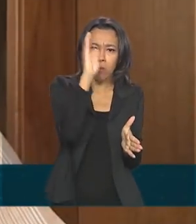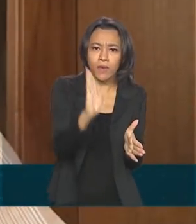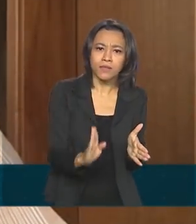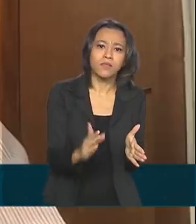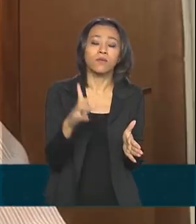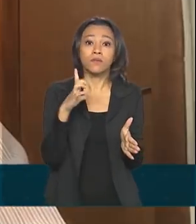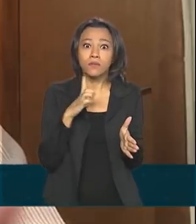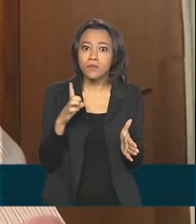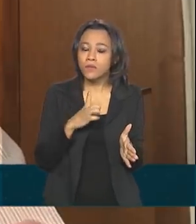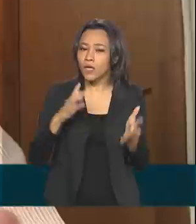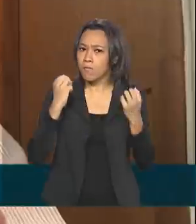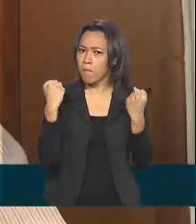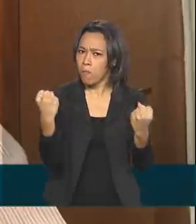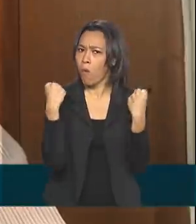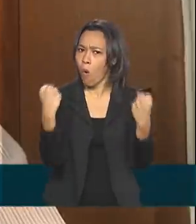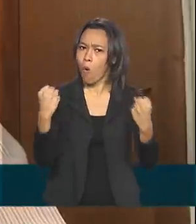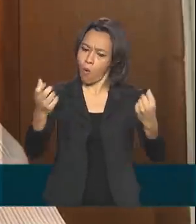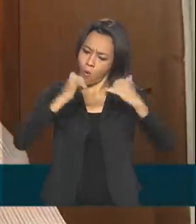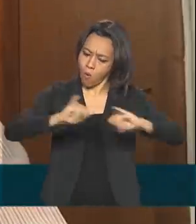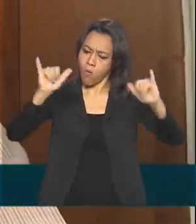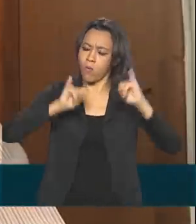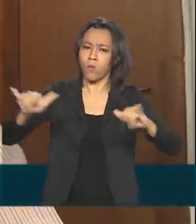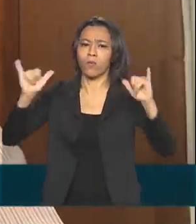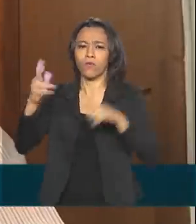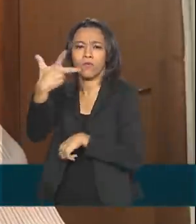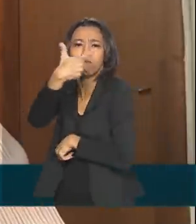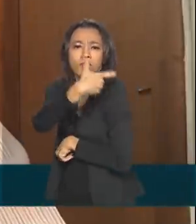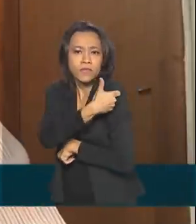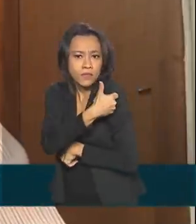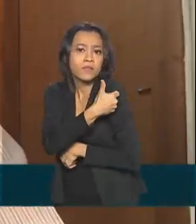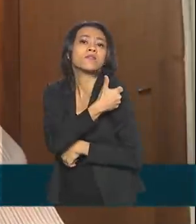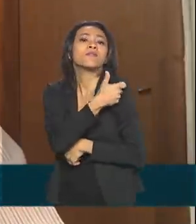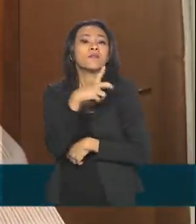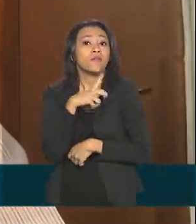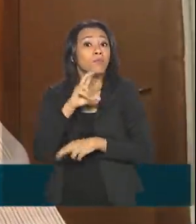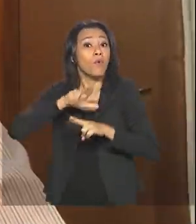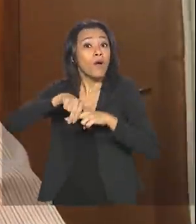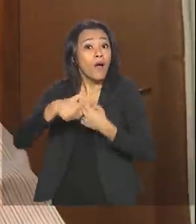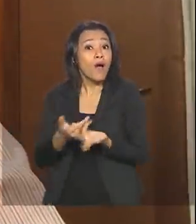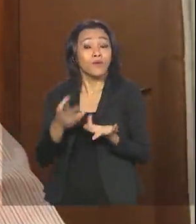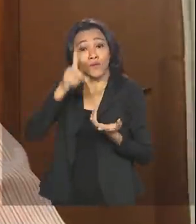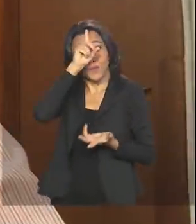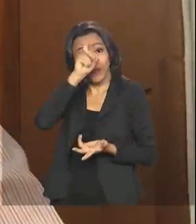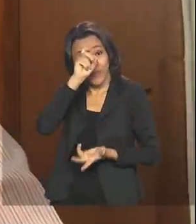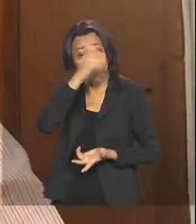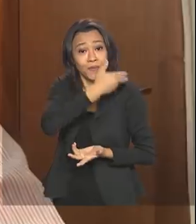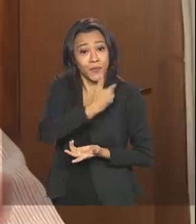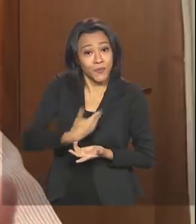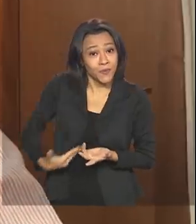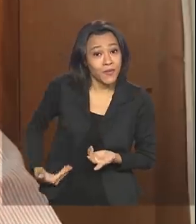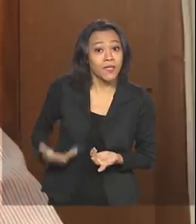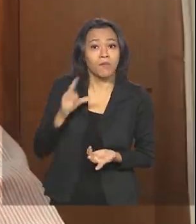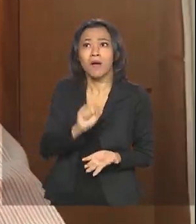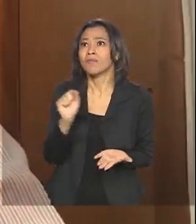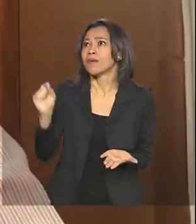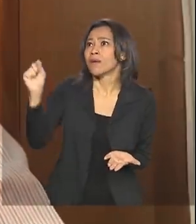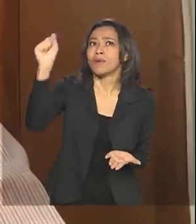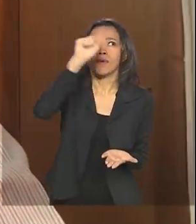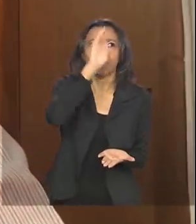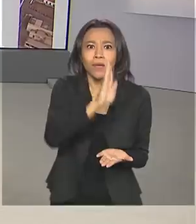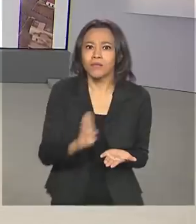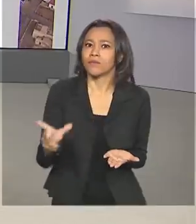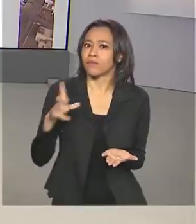campanha de vacinação, facilitado mais ainda pela capilaridade do SUS, pelas unidades do SUS que você tem em todos os municípios